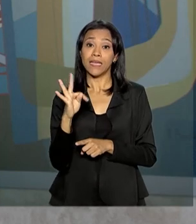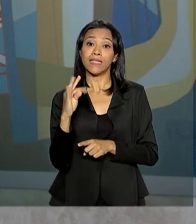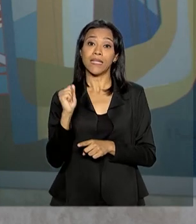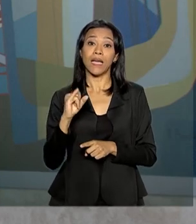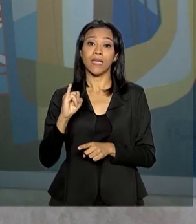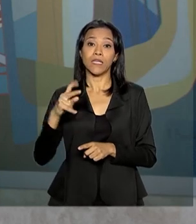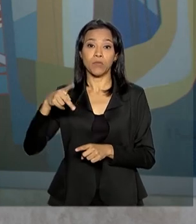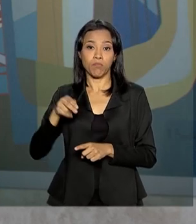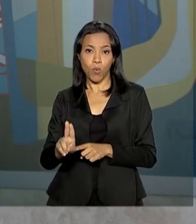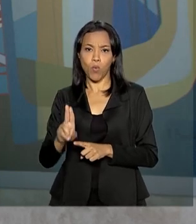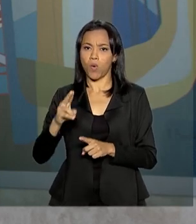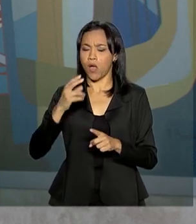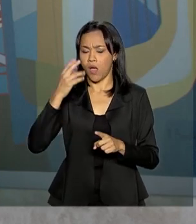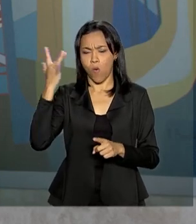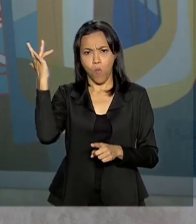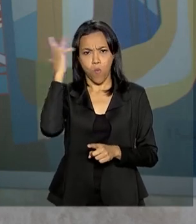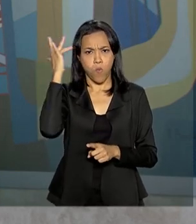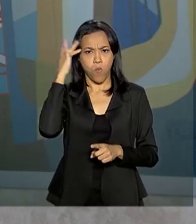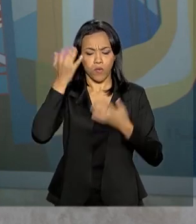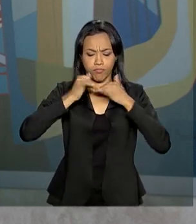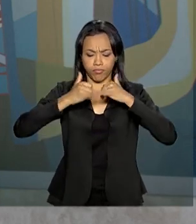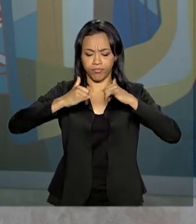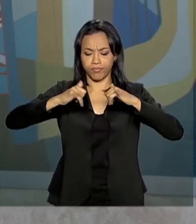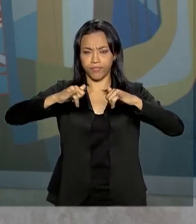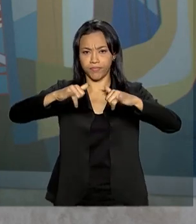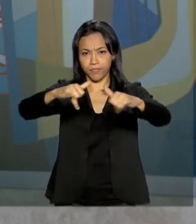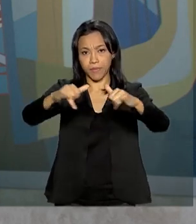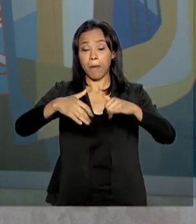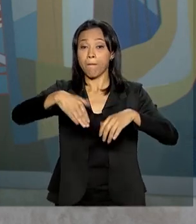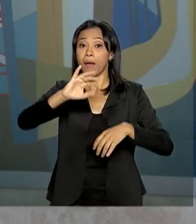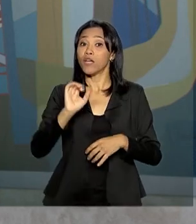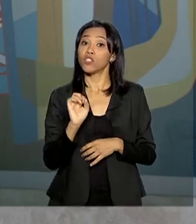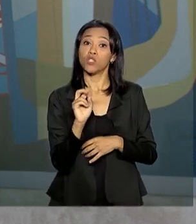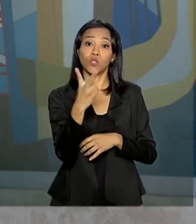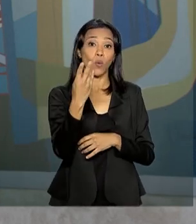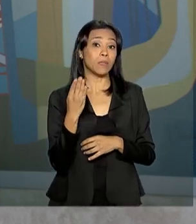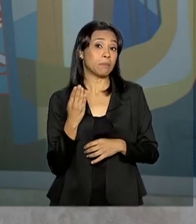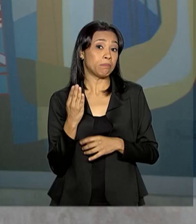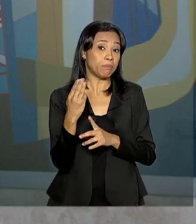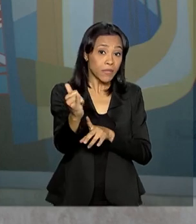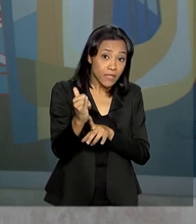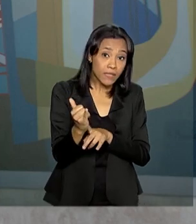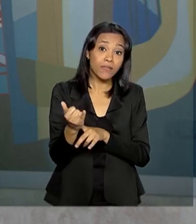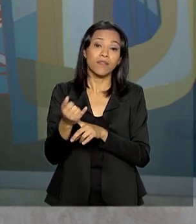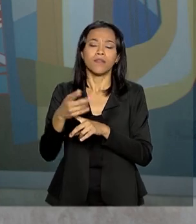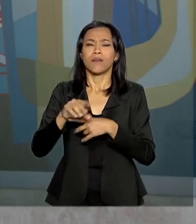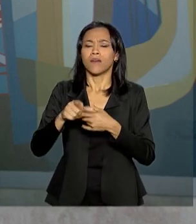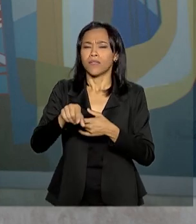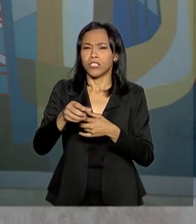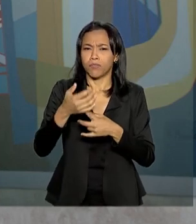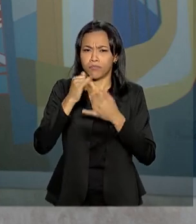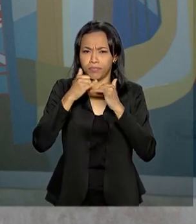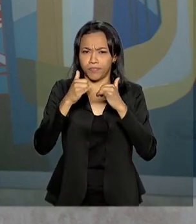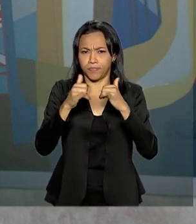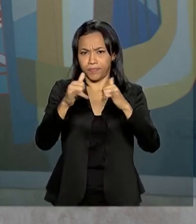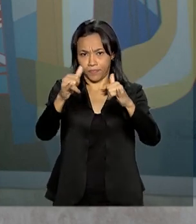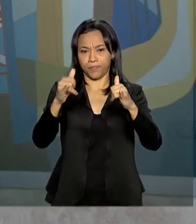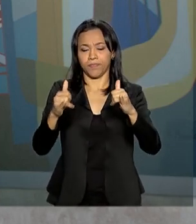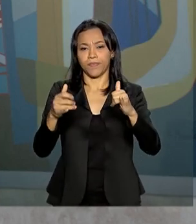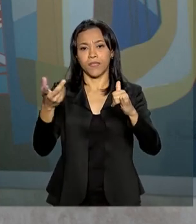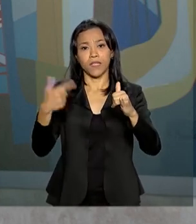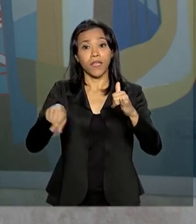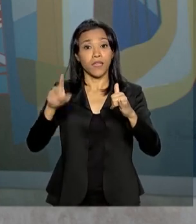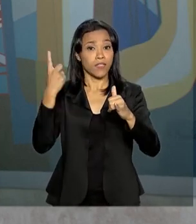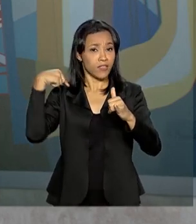de energia, com mais de 2 bilhões e 600 milhões de megawatts hora acumulados, desde que a usina